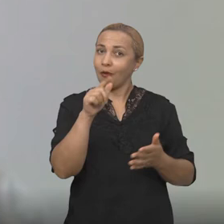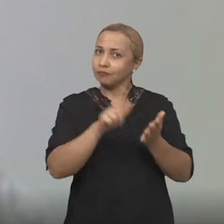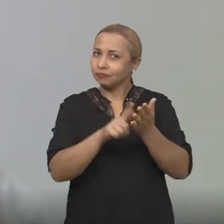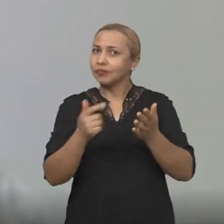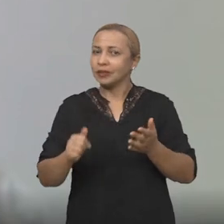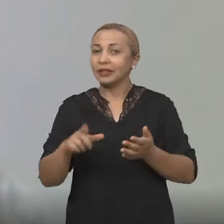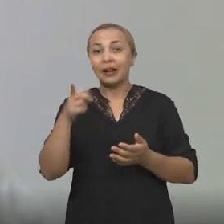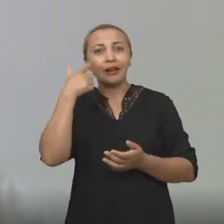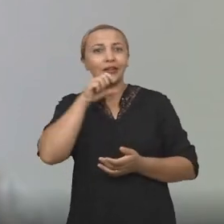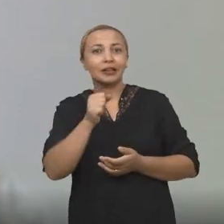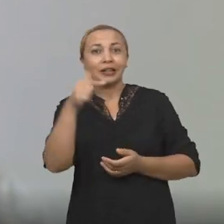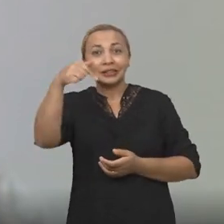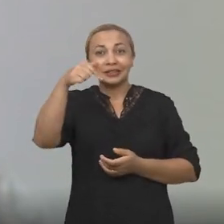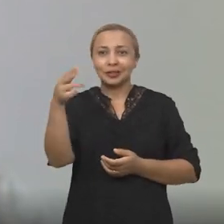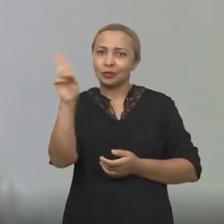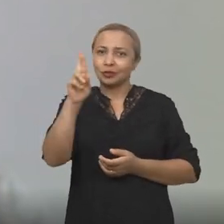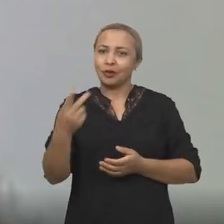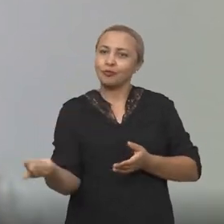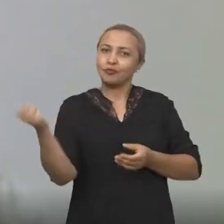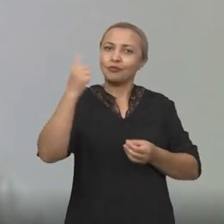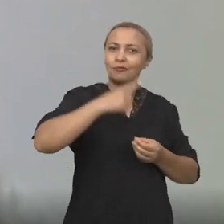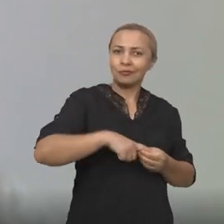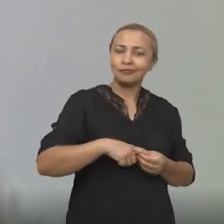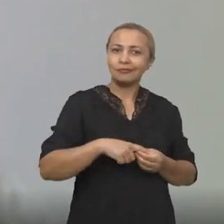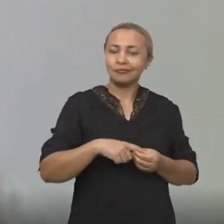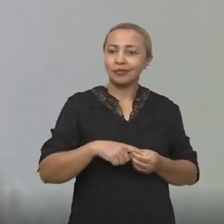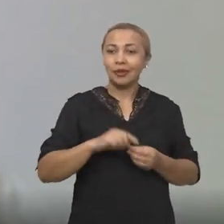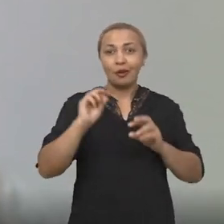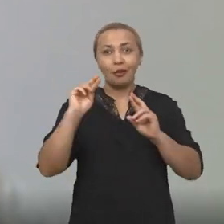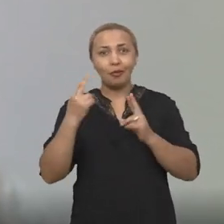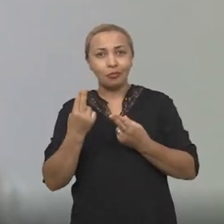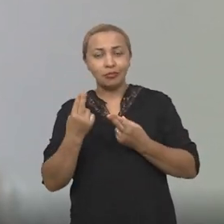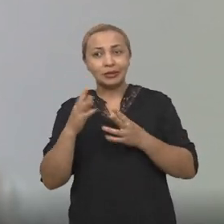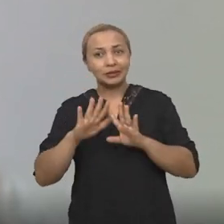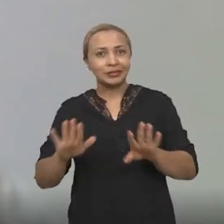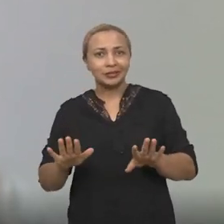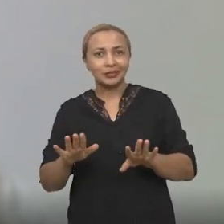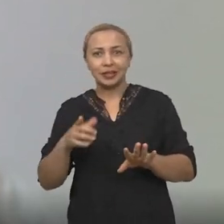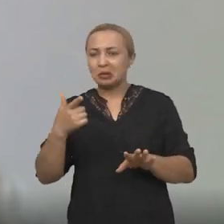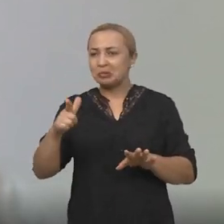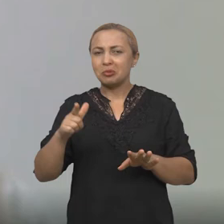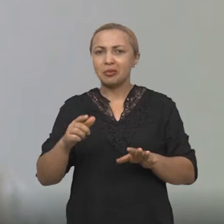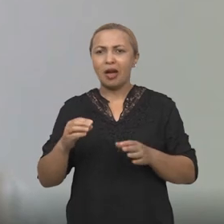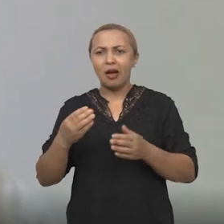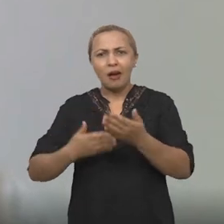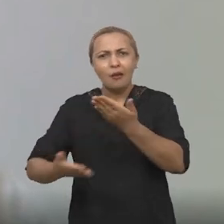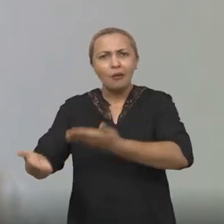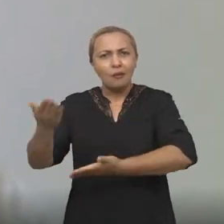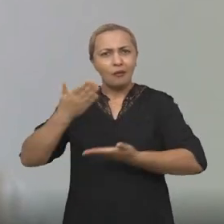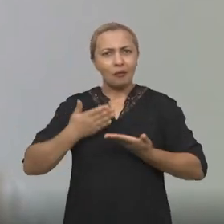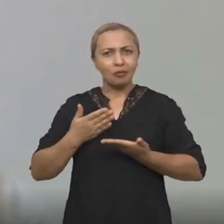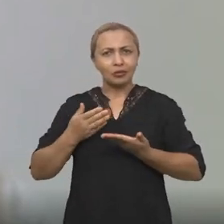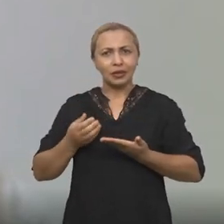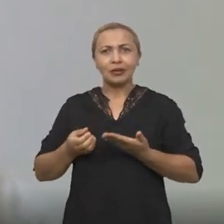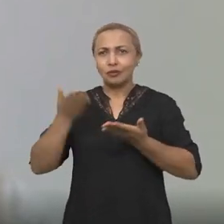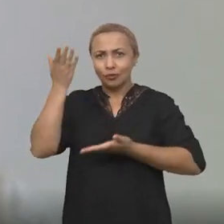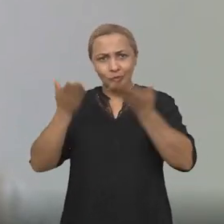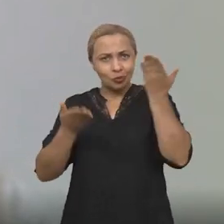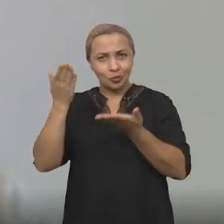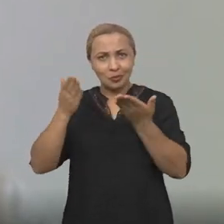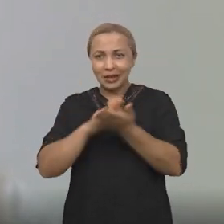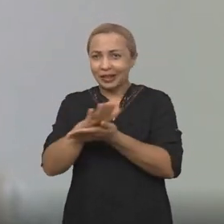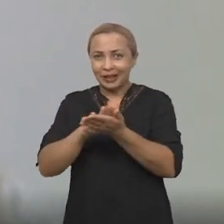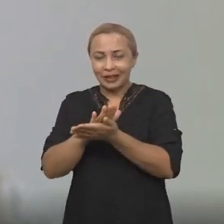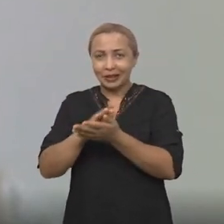você recebe R 7,00 de volta. Ou seja, você não tem retorno econômico nenhum com muitas práticas agrícolas